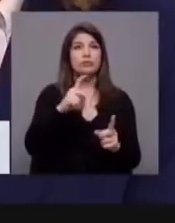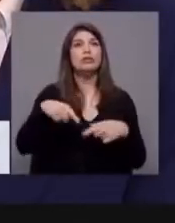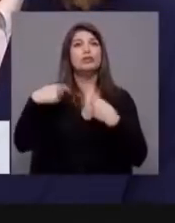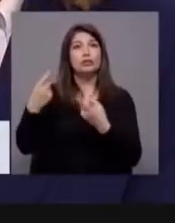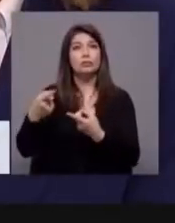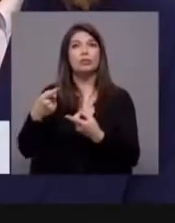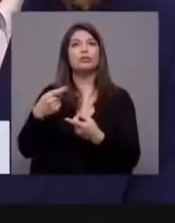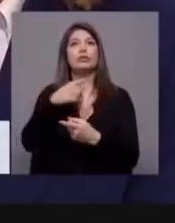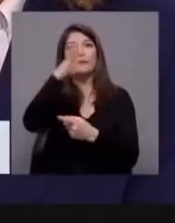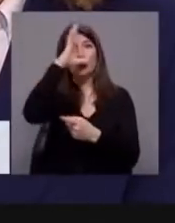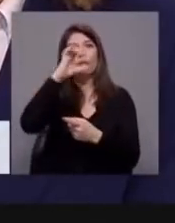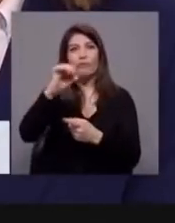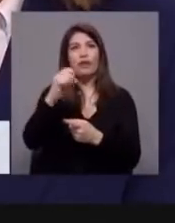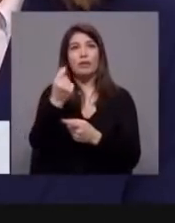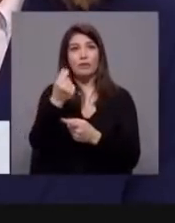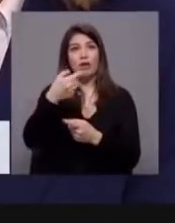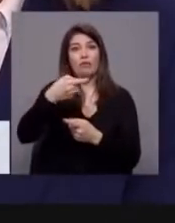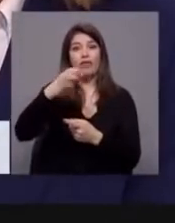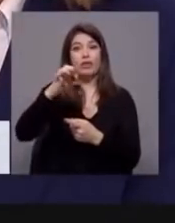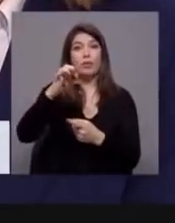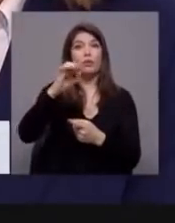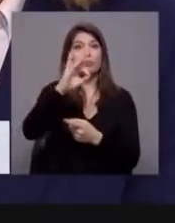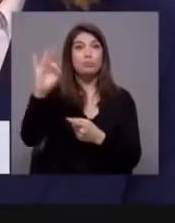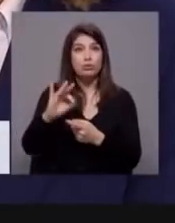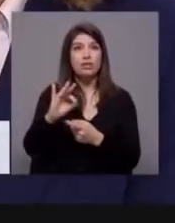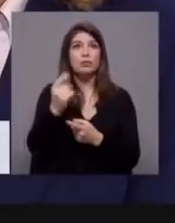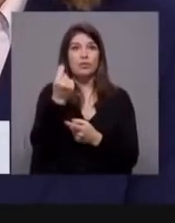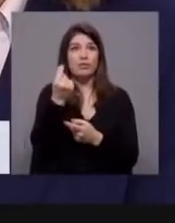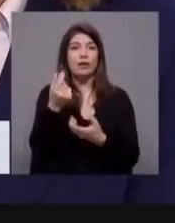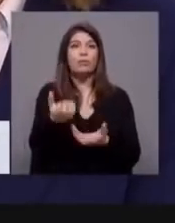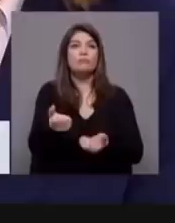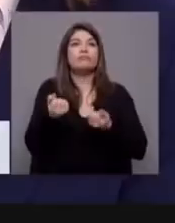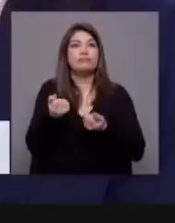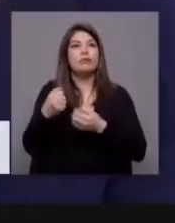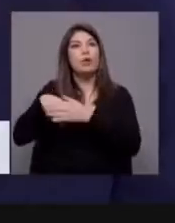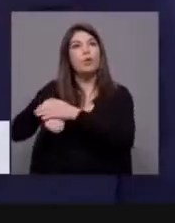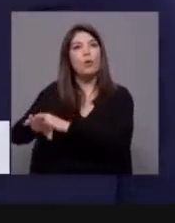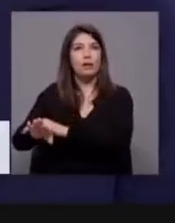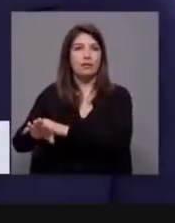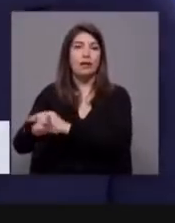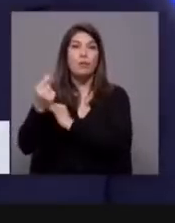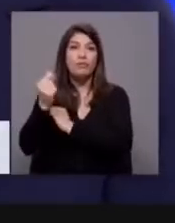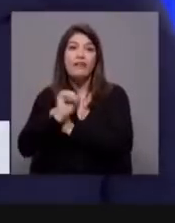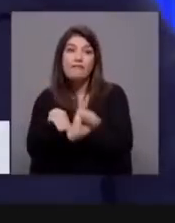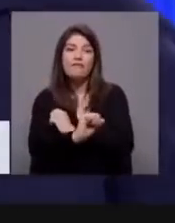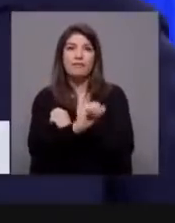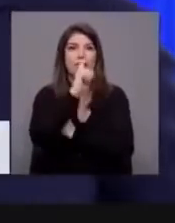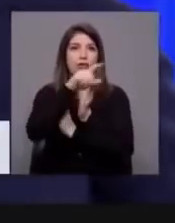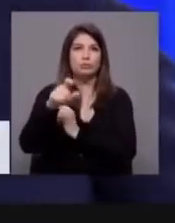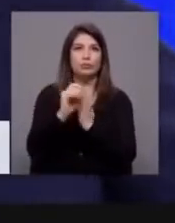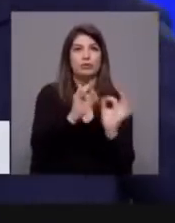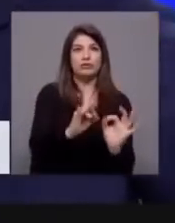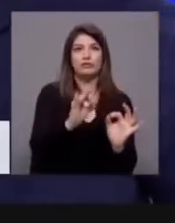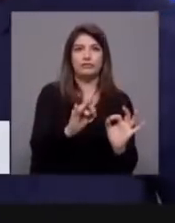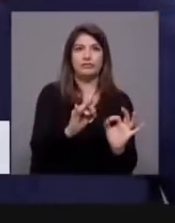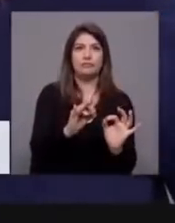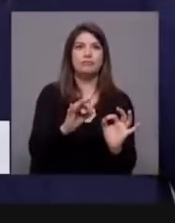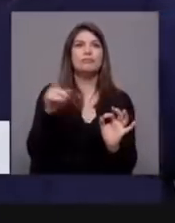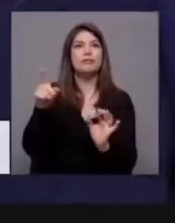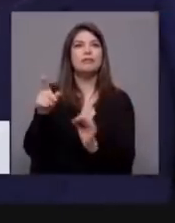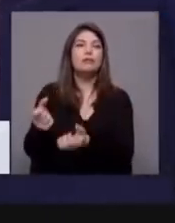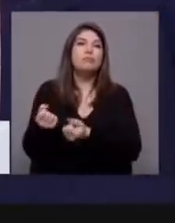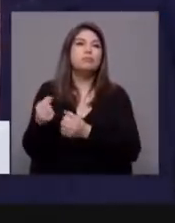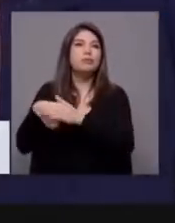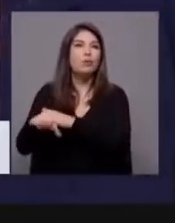98% da verba que tinha para os cuidadores informais na gaveta. E portanto não vale dizer-nos o que faz, o que promete,